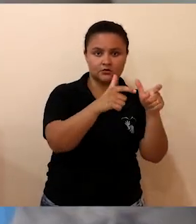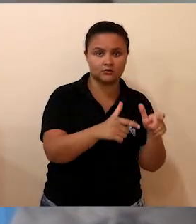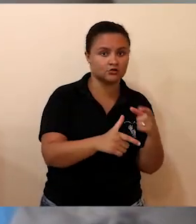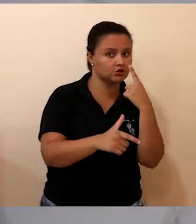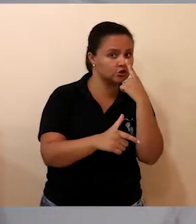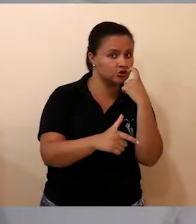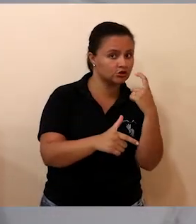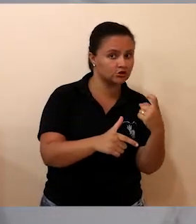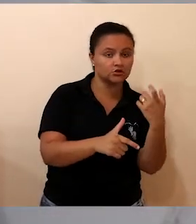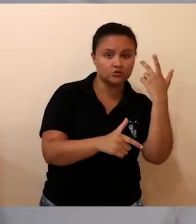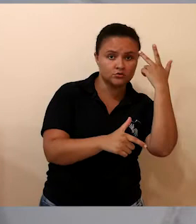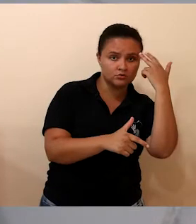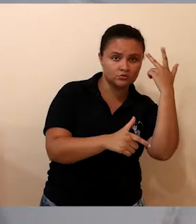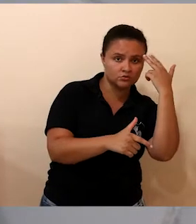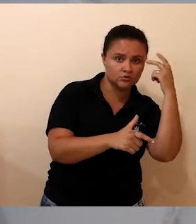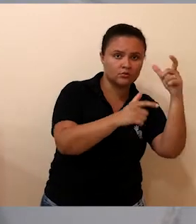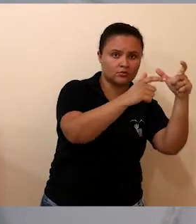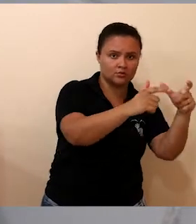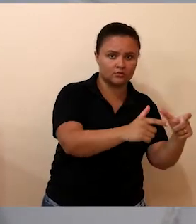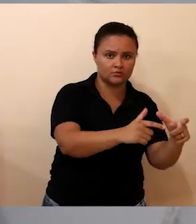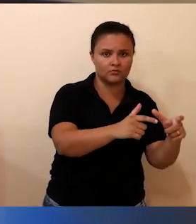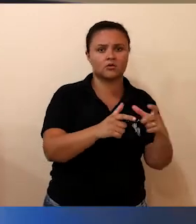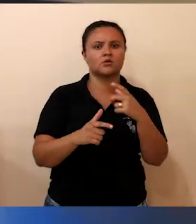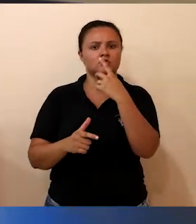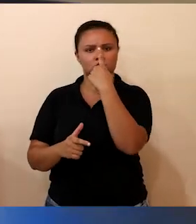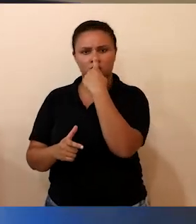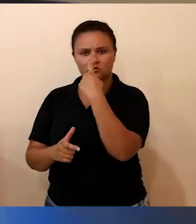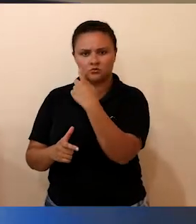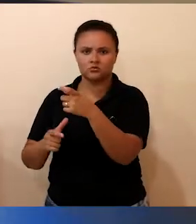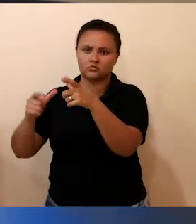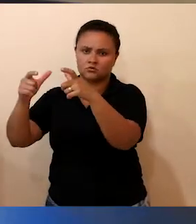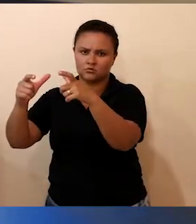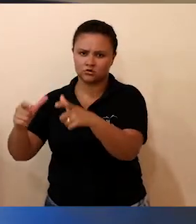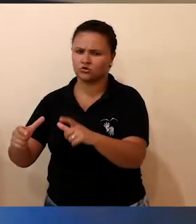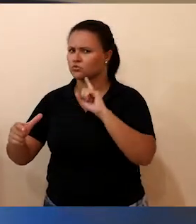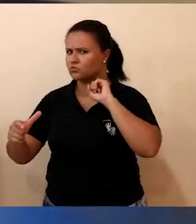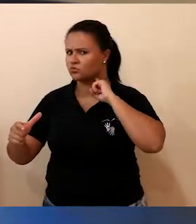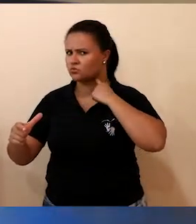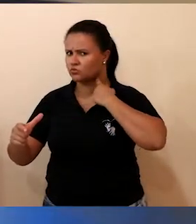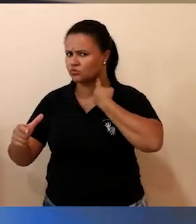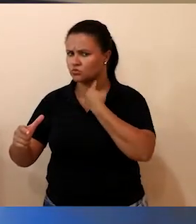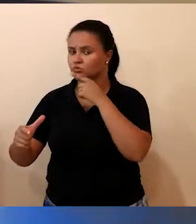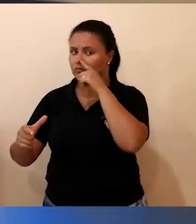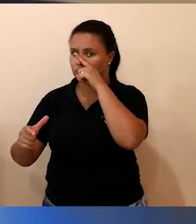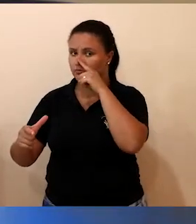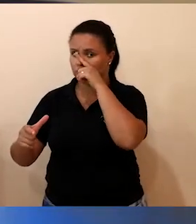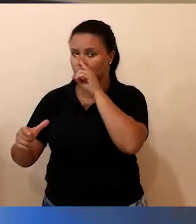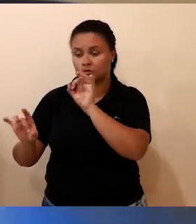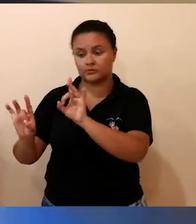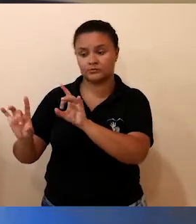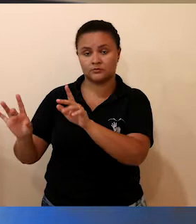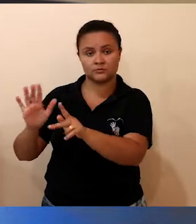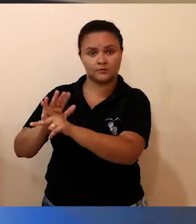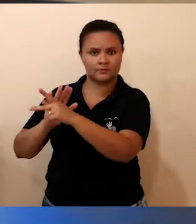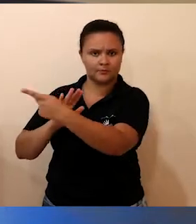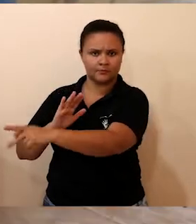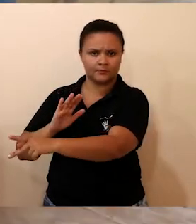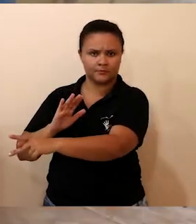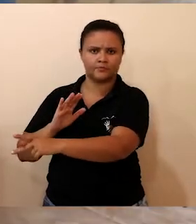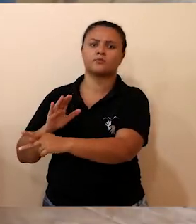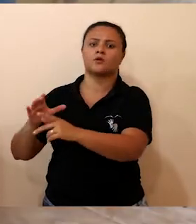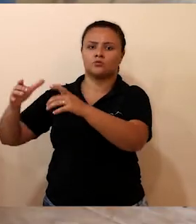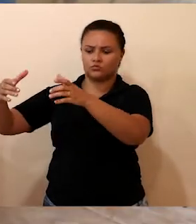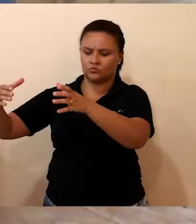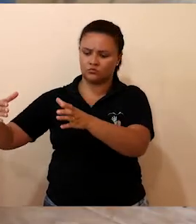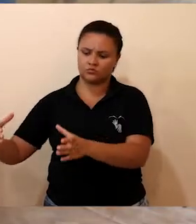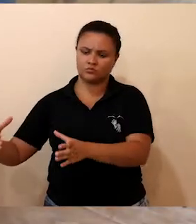O comum é colocado numa lixeira qualquer. Já o contaminado é colocado em uma lixeira específica. Ele é armazenado